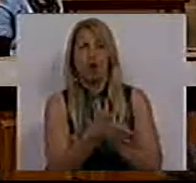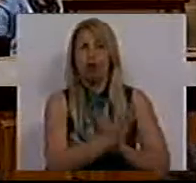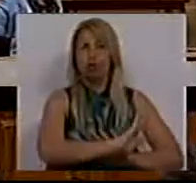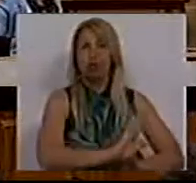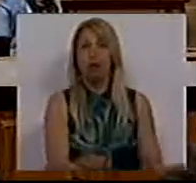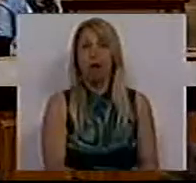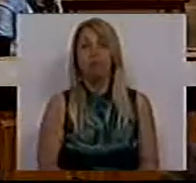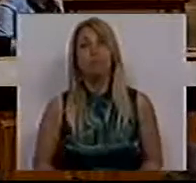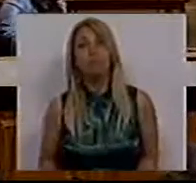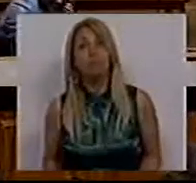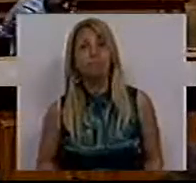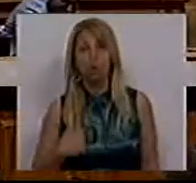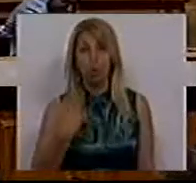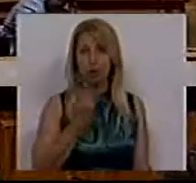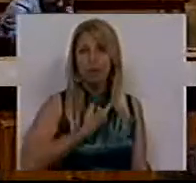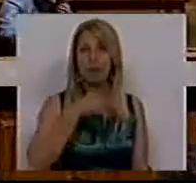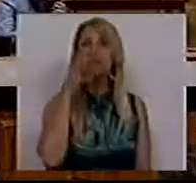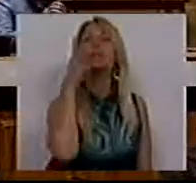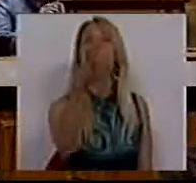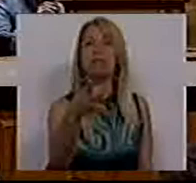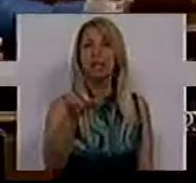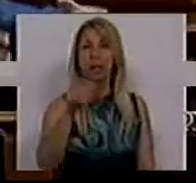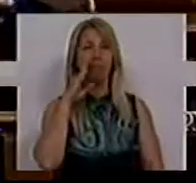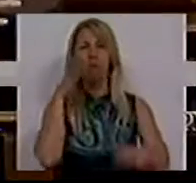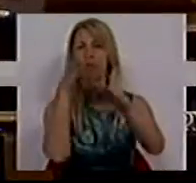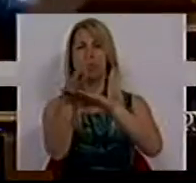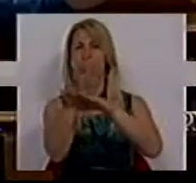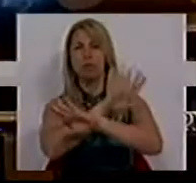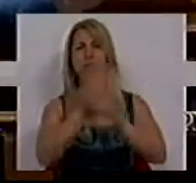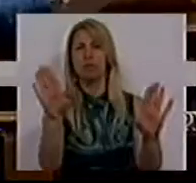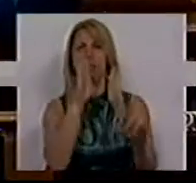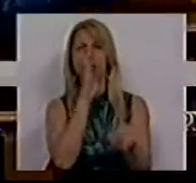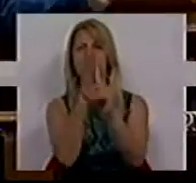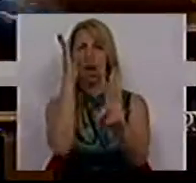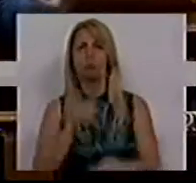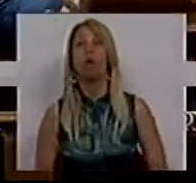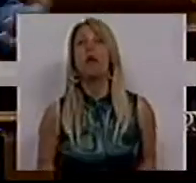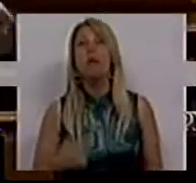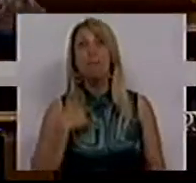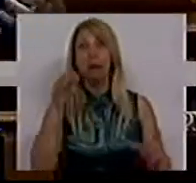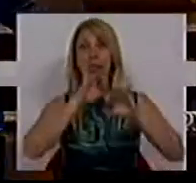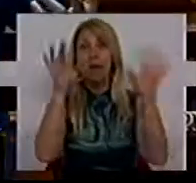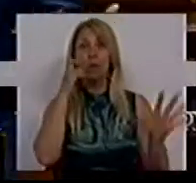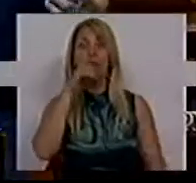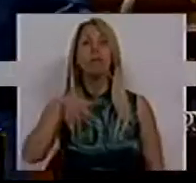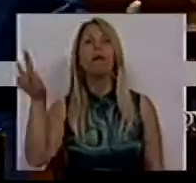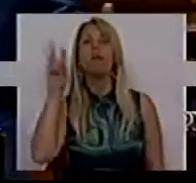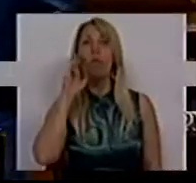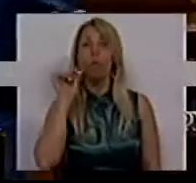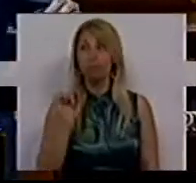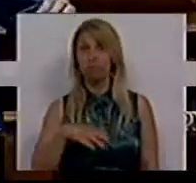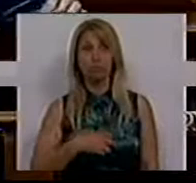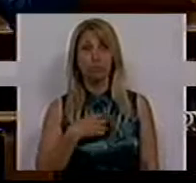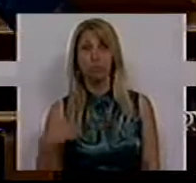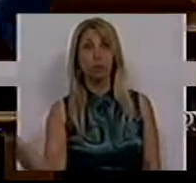Agora, devo dizer também muito diretamente, e eu creio que, para ficar claro para quem nos ouve, eu creio que esse tem de ser o sentimento